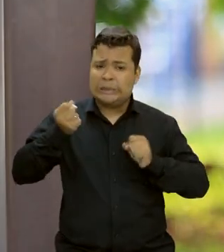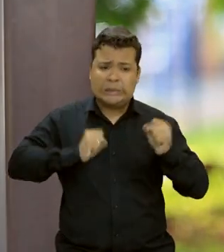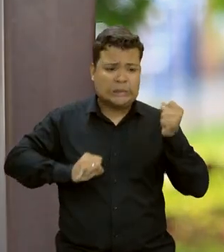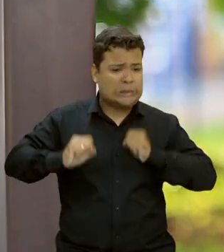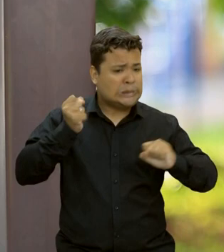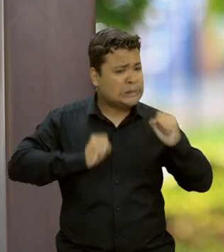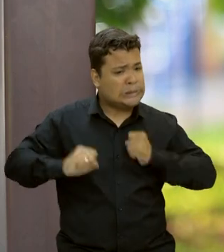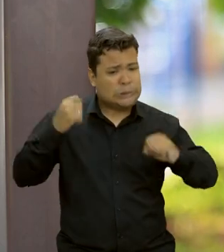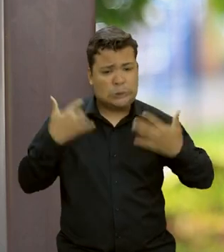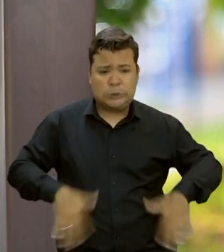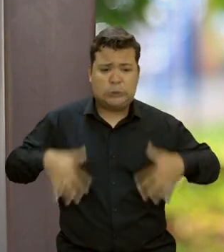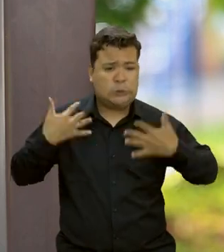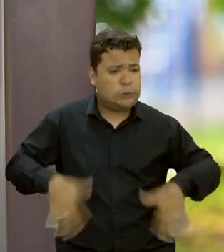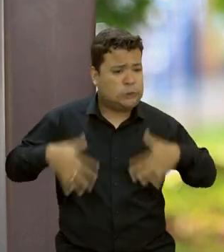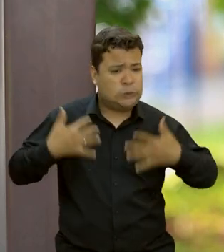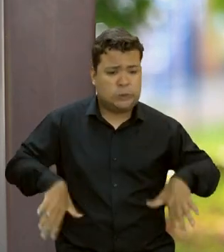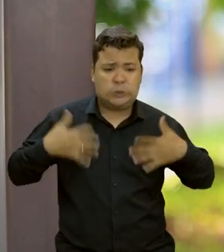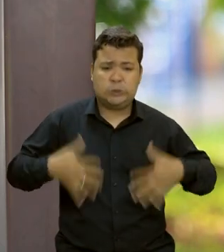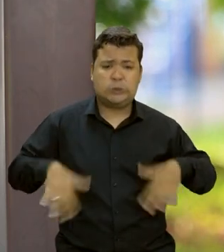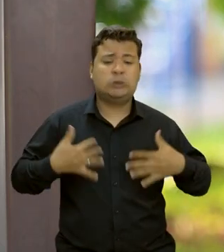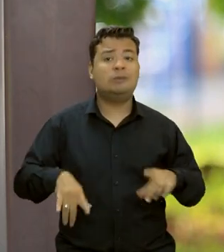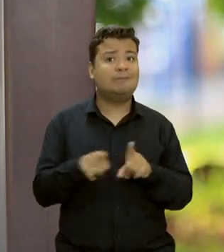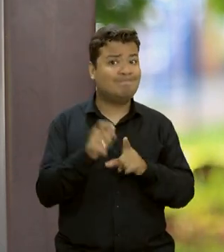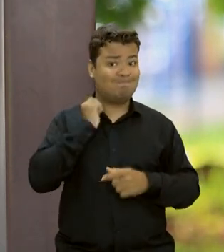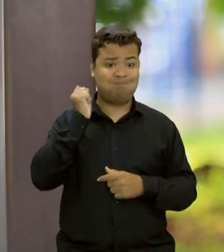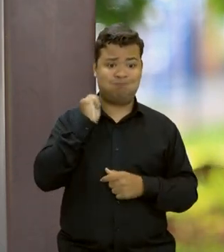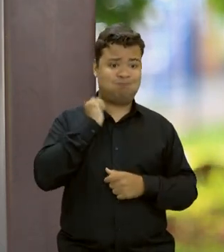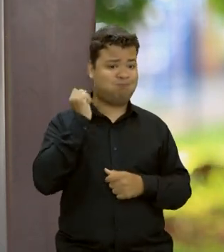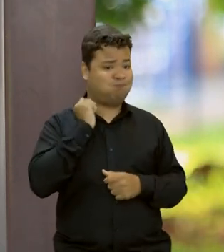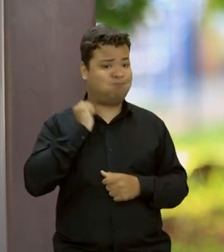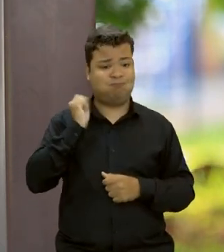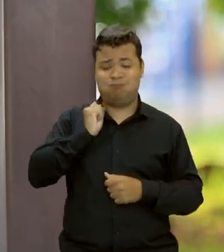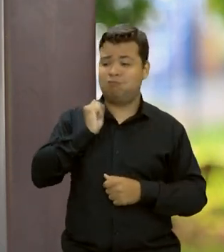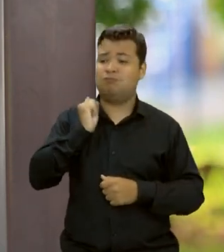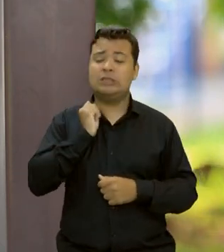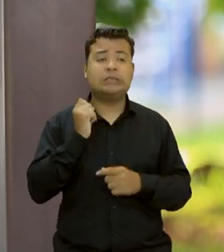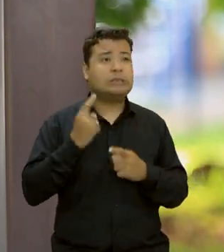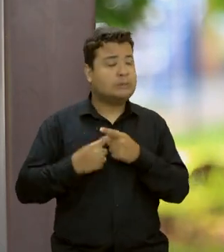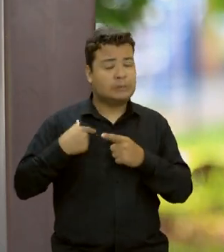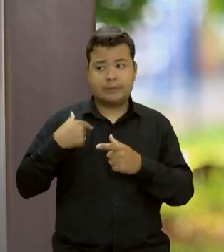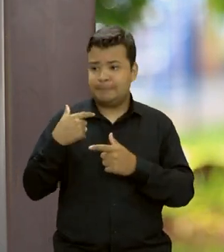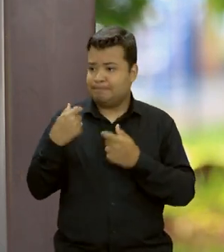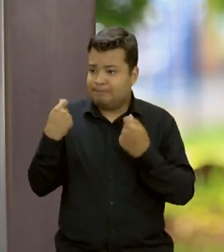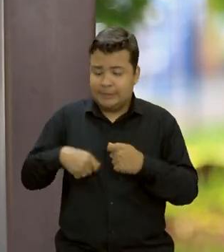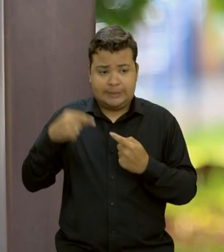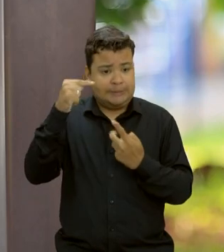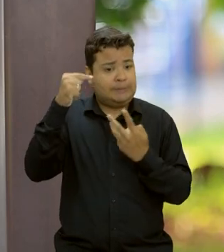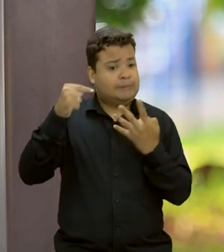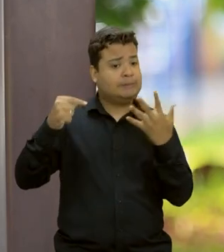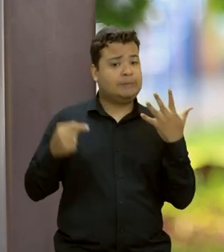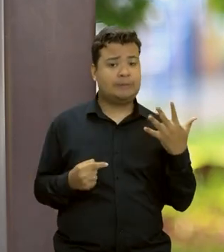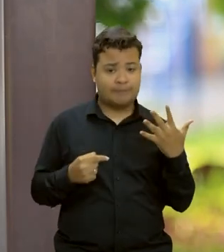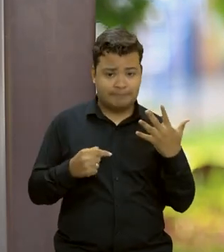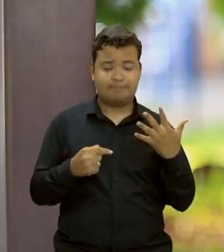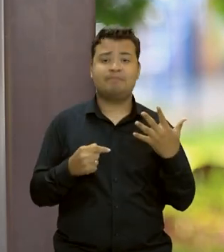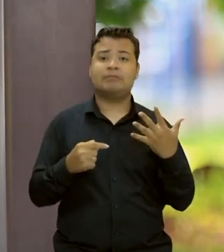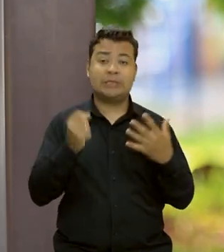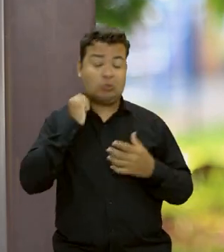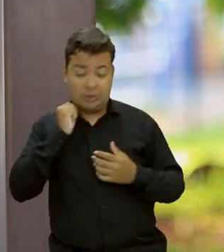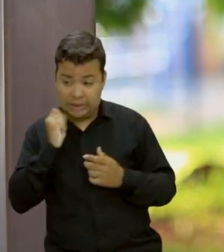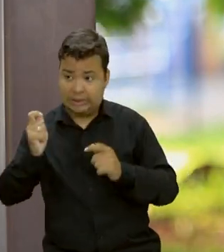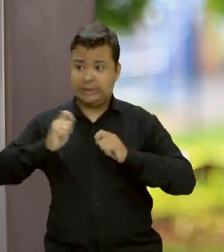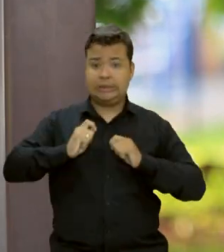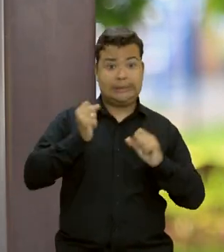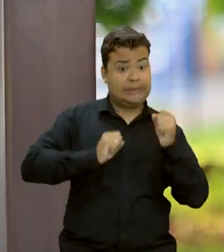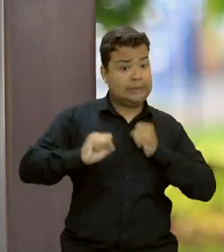e estressada por conta de tudo que eu tinha que fazer. E aí, com ela do estresse me vem ansiedade e